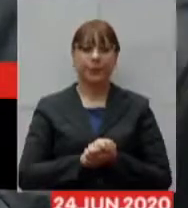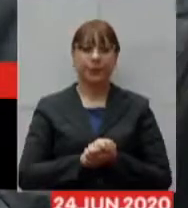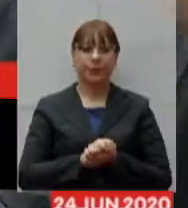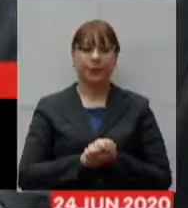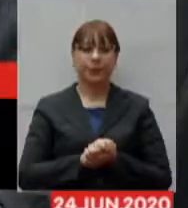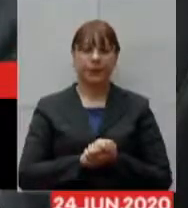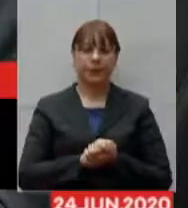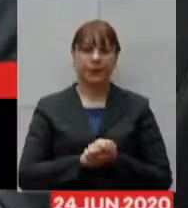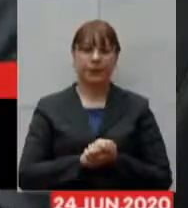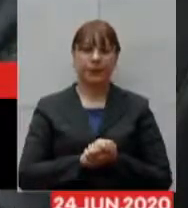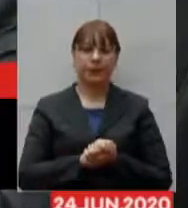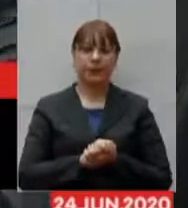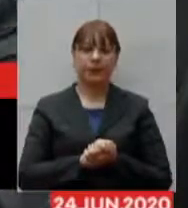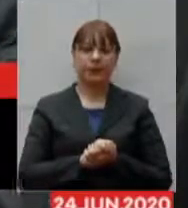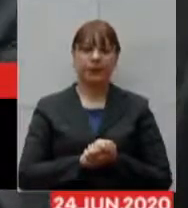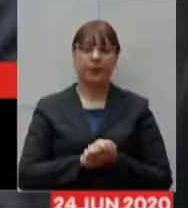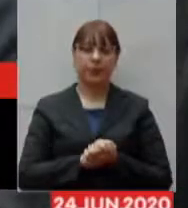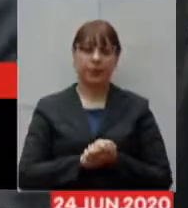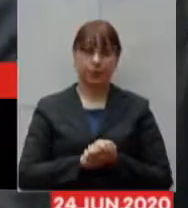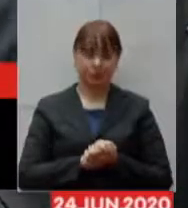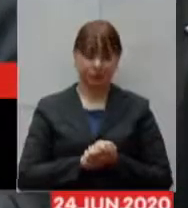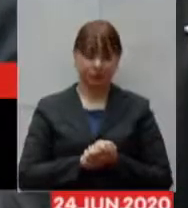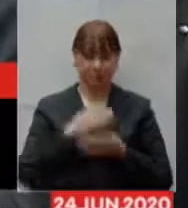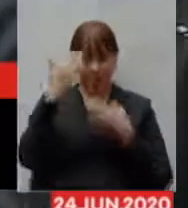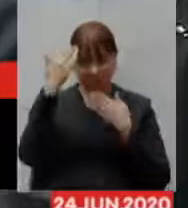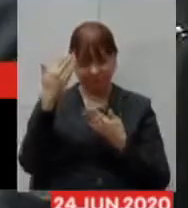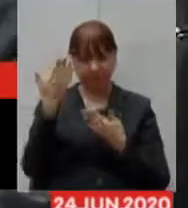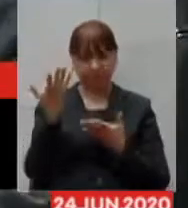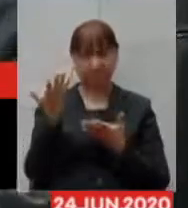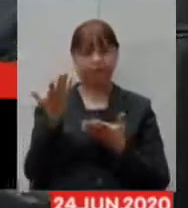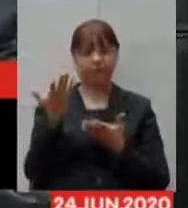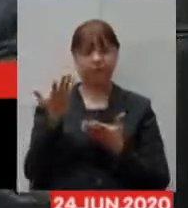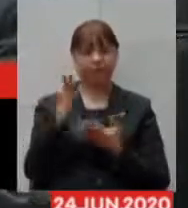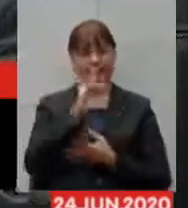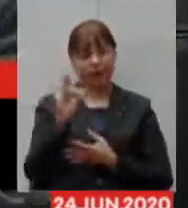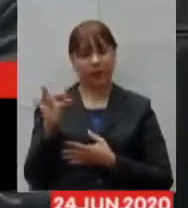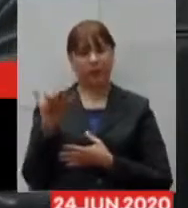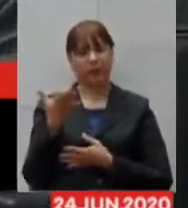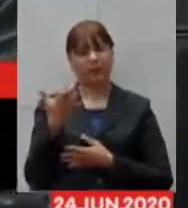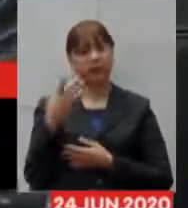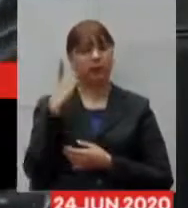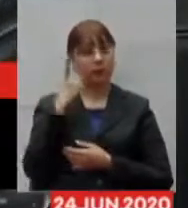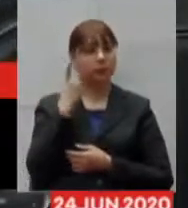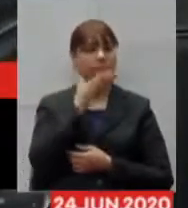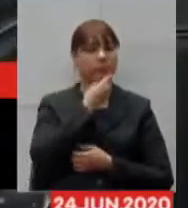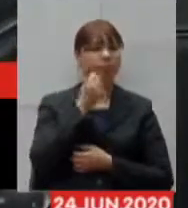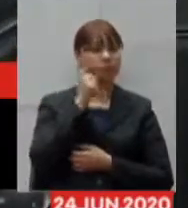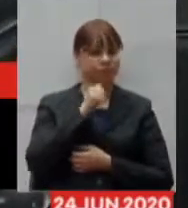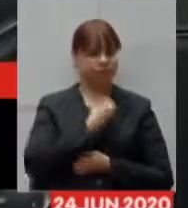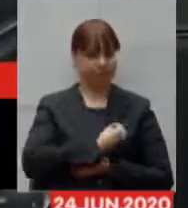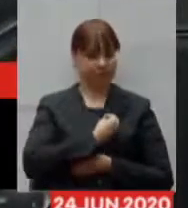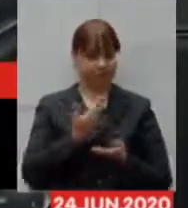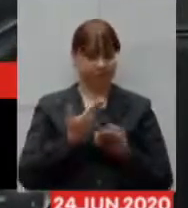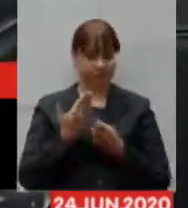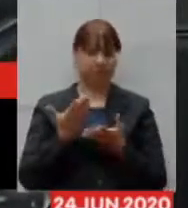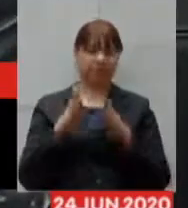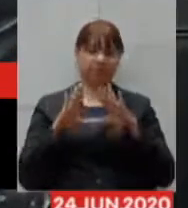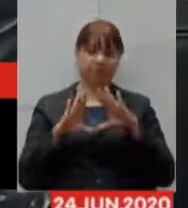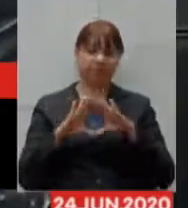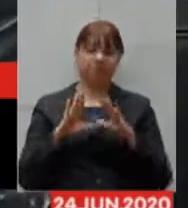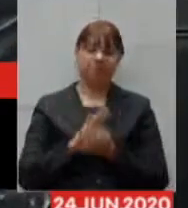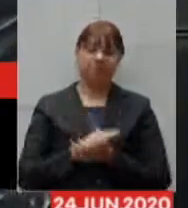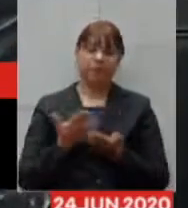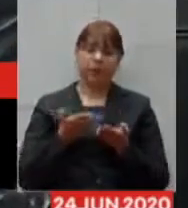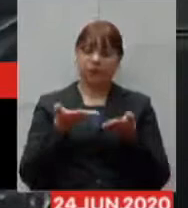E agradecemos aí a participação de todos os deputados e deputadas. Agora com a palavra o deputado